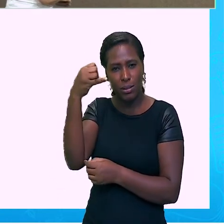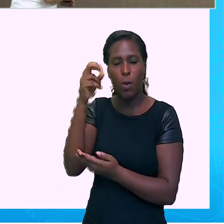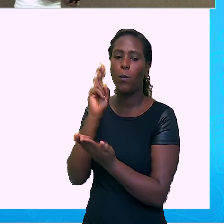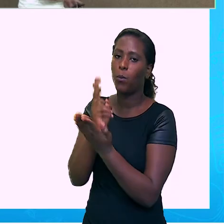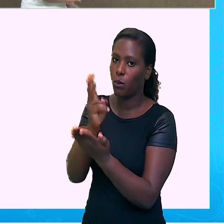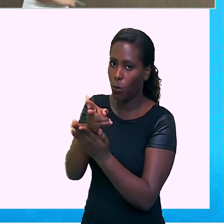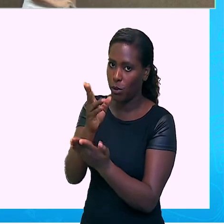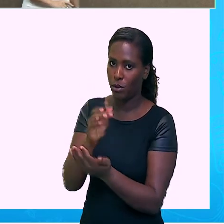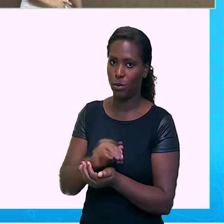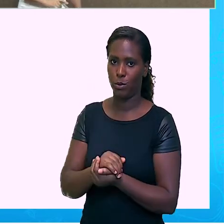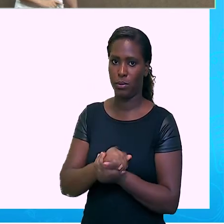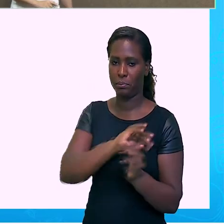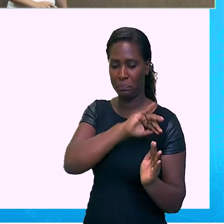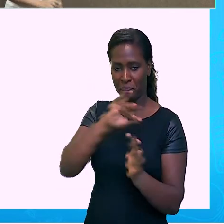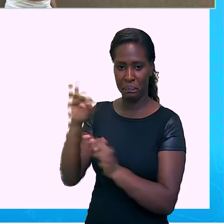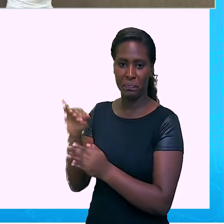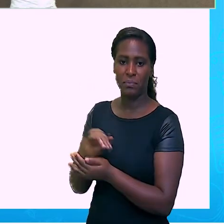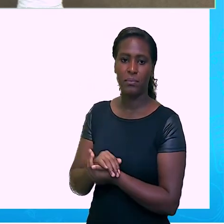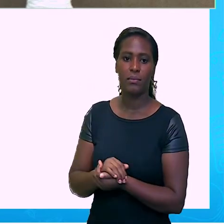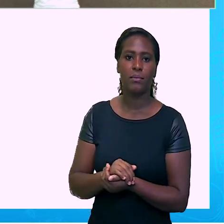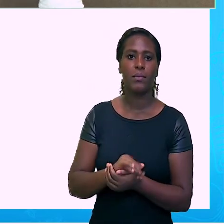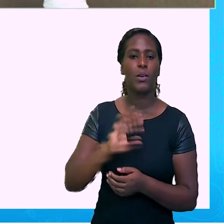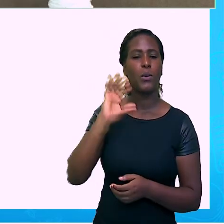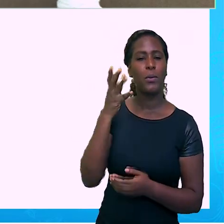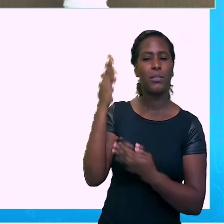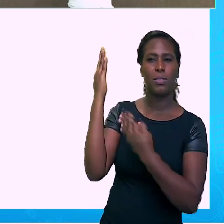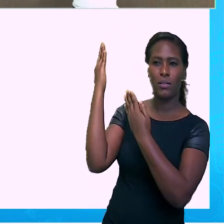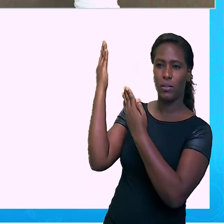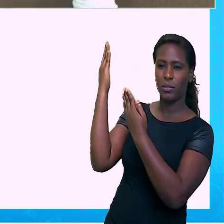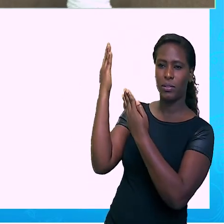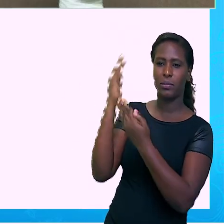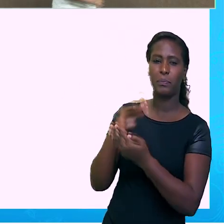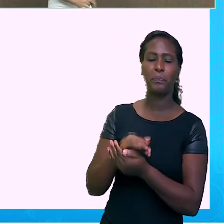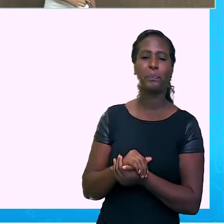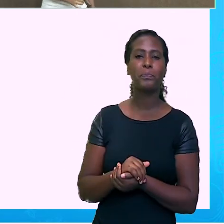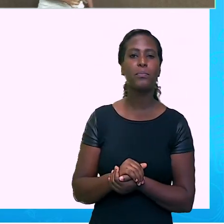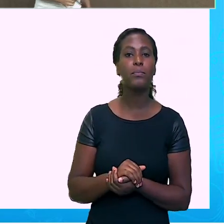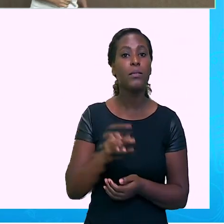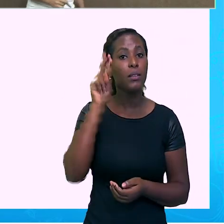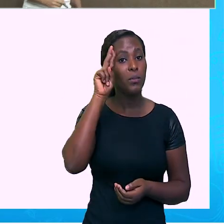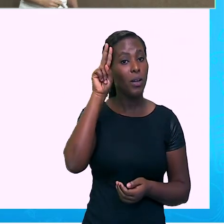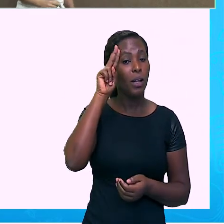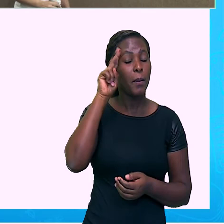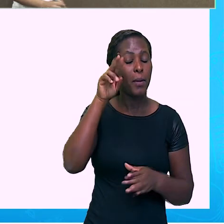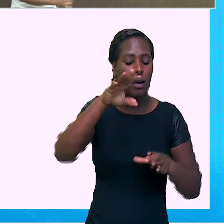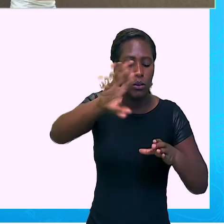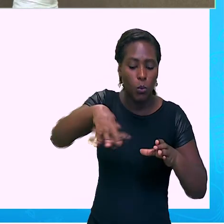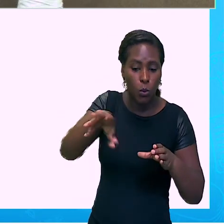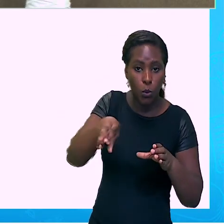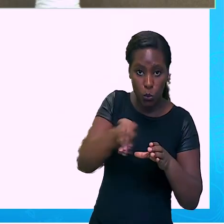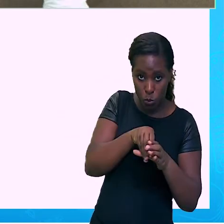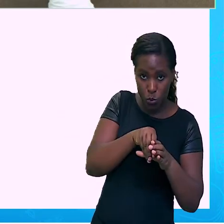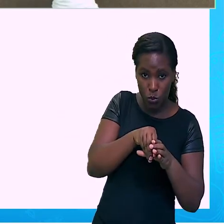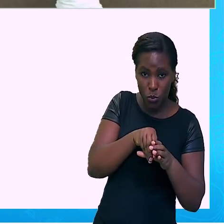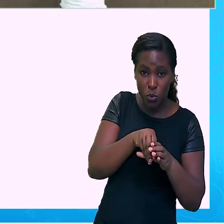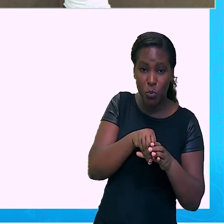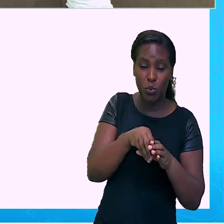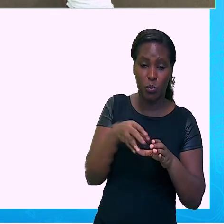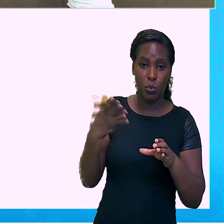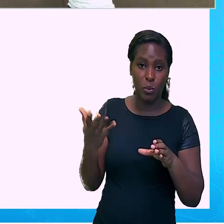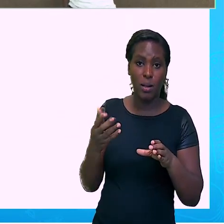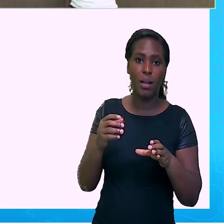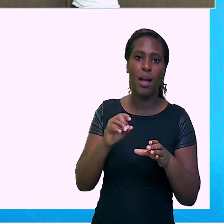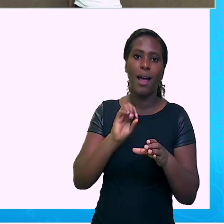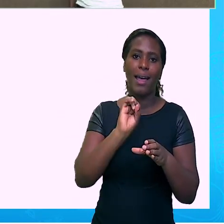Vamos resolver este aqui. Aqui você vai recordar do conjunto dos números inteiros. Vamos lembrar